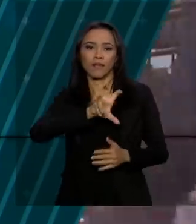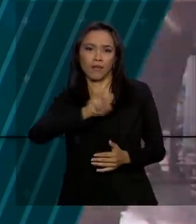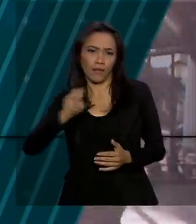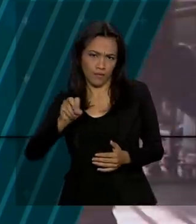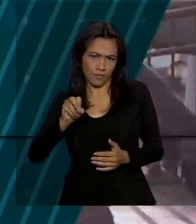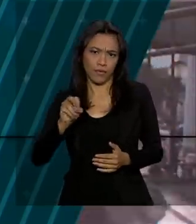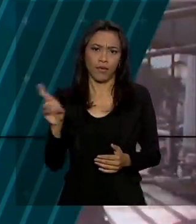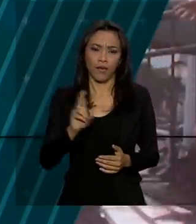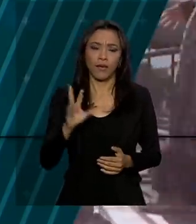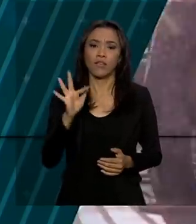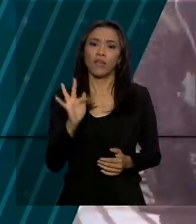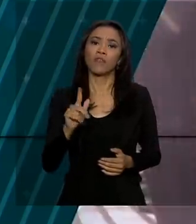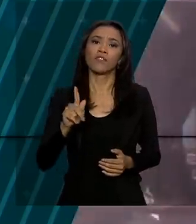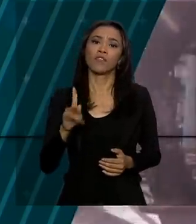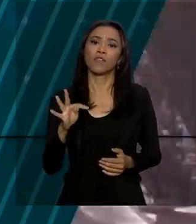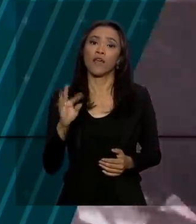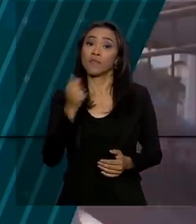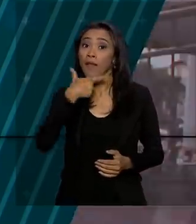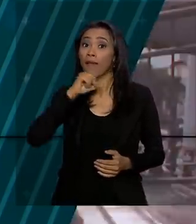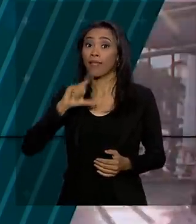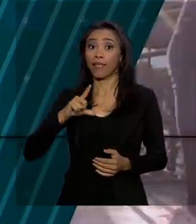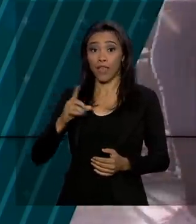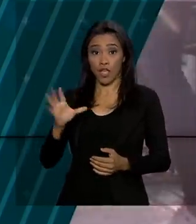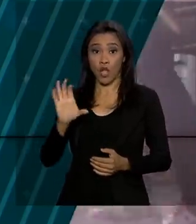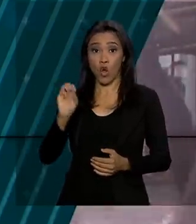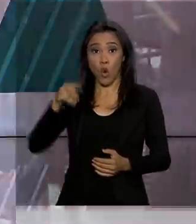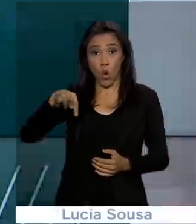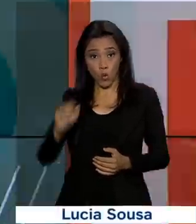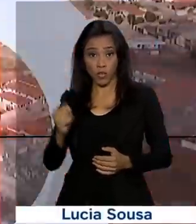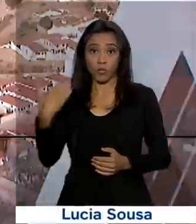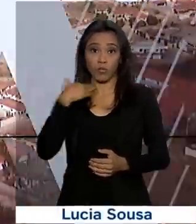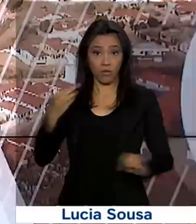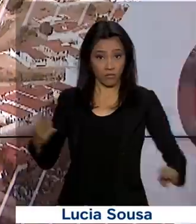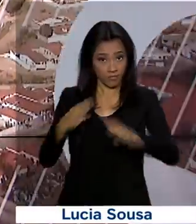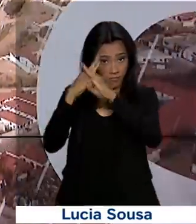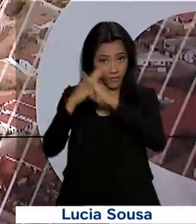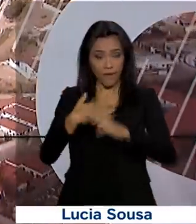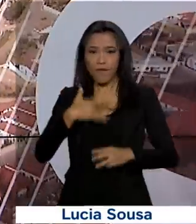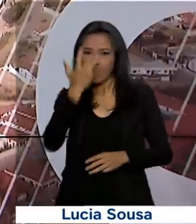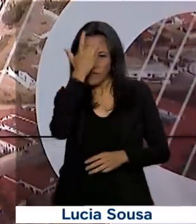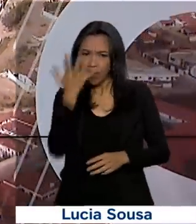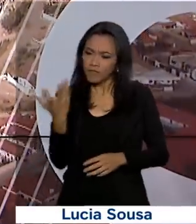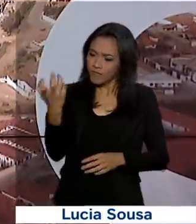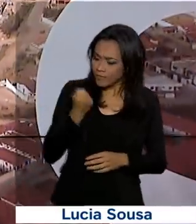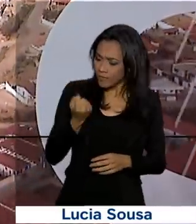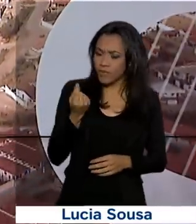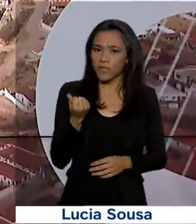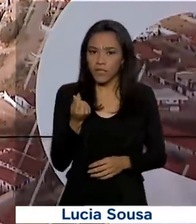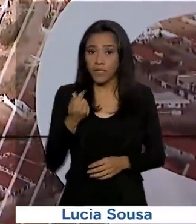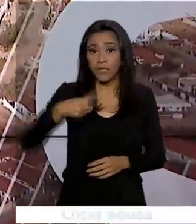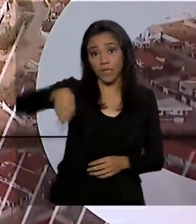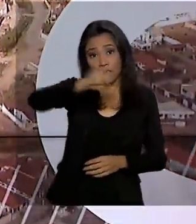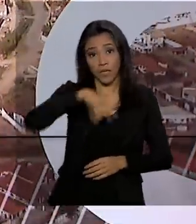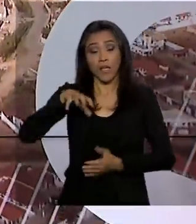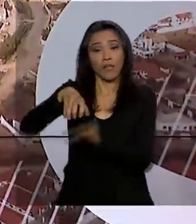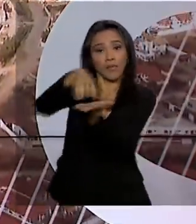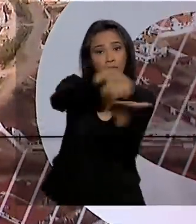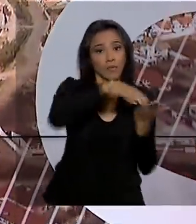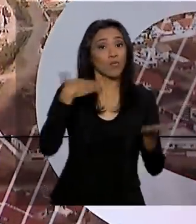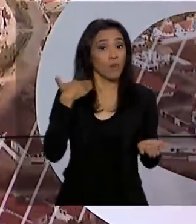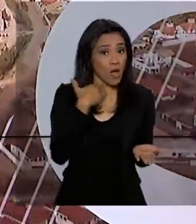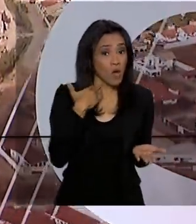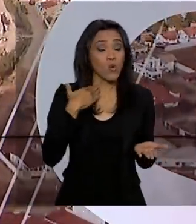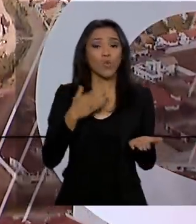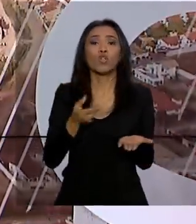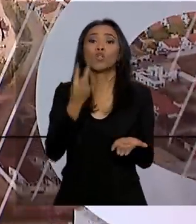do FGTS para quem tem conta na Caixa Econômica Federal. Para facilitar a retirada do dinheiro, as agências vão abrir duas horas